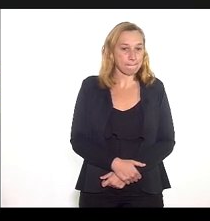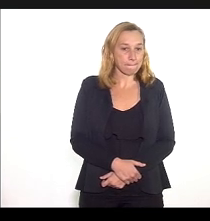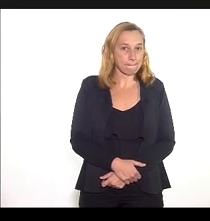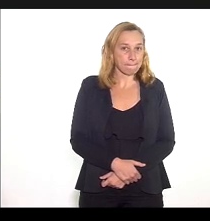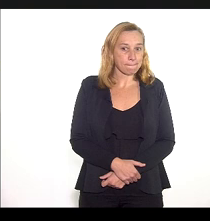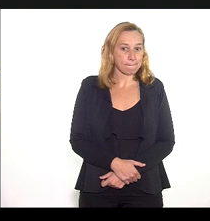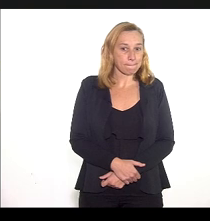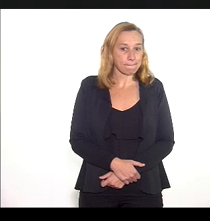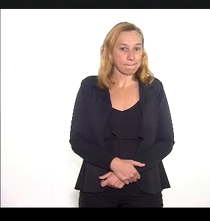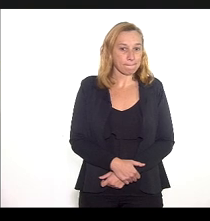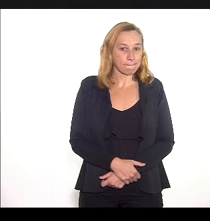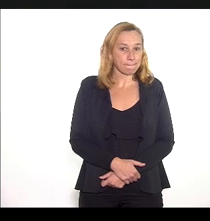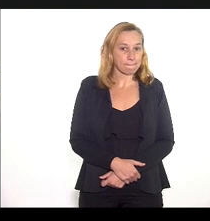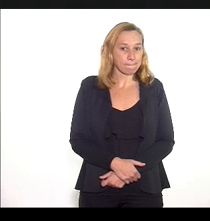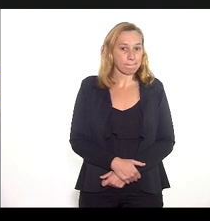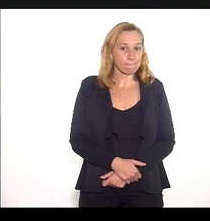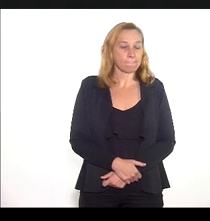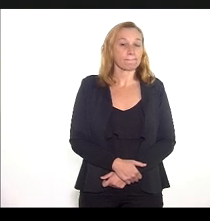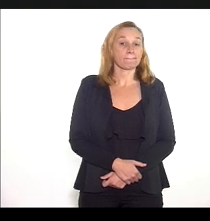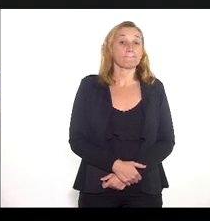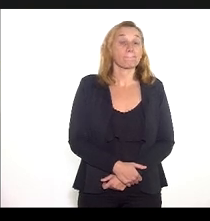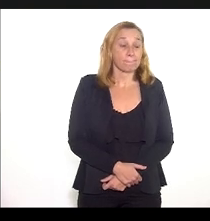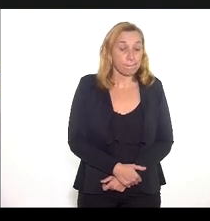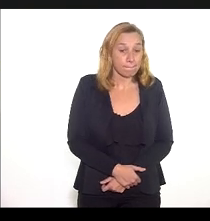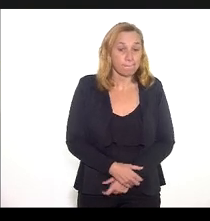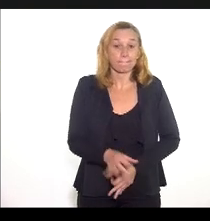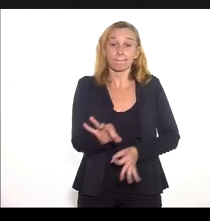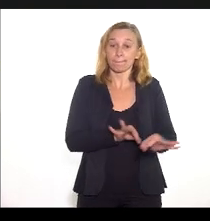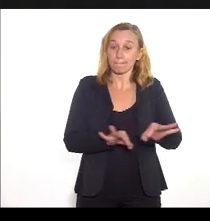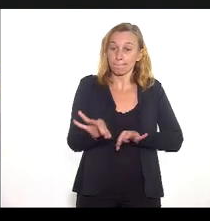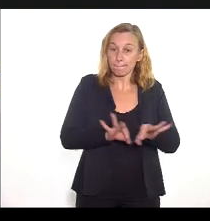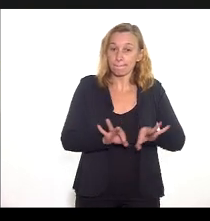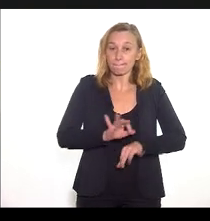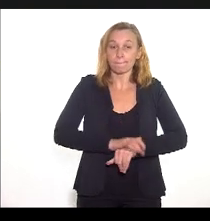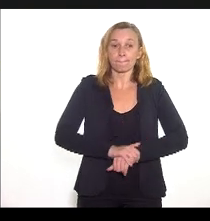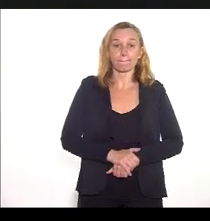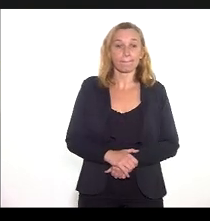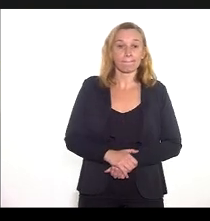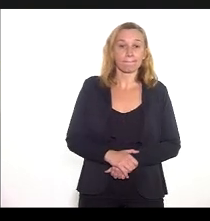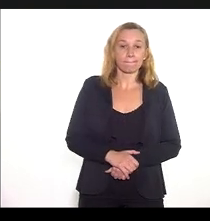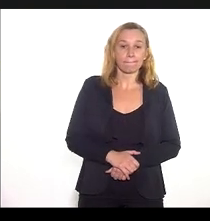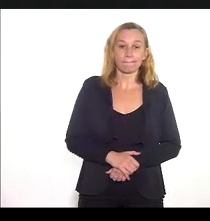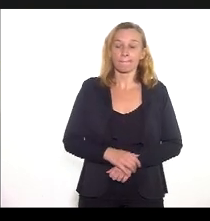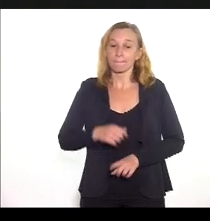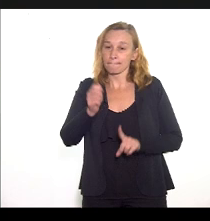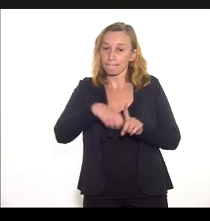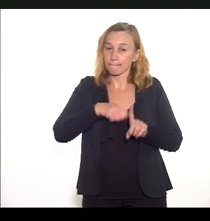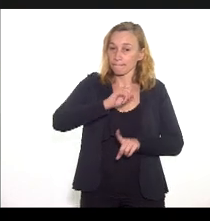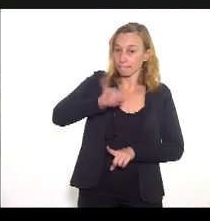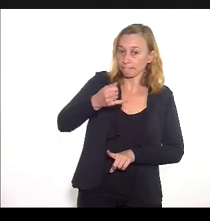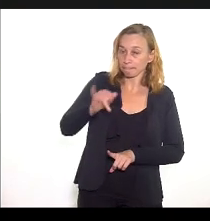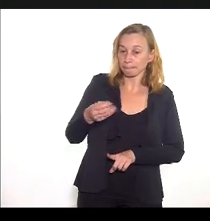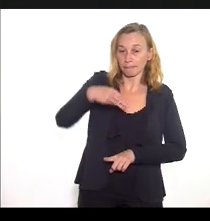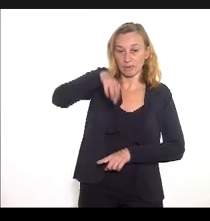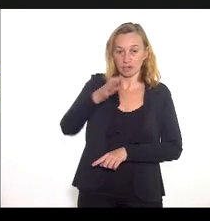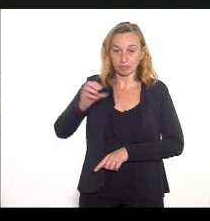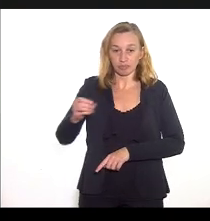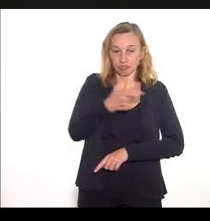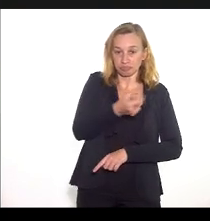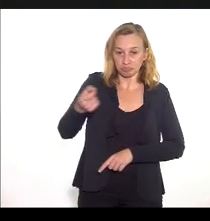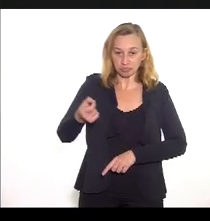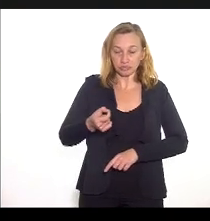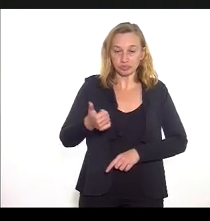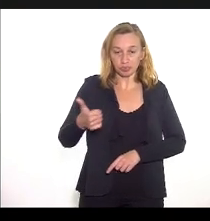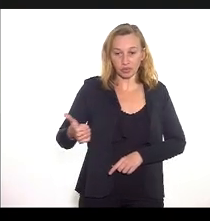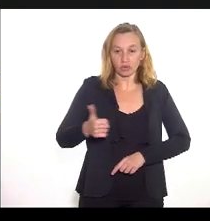Ação de atenção psicosocial por forma de organização. Entre os meses de janeiro e março de 2021...